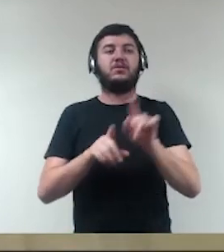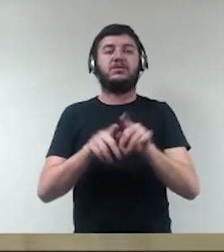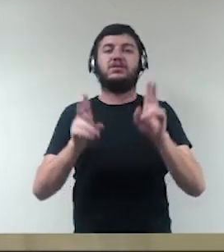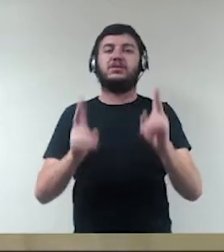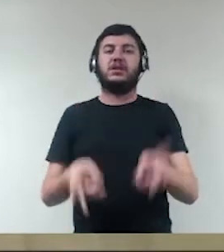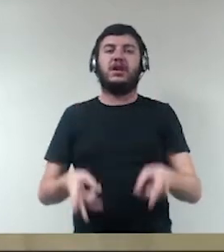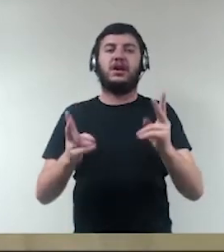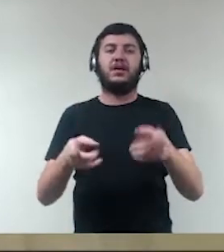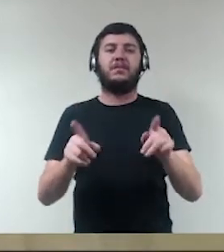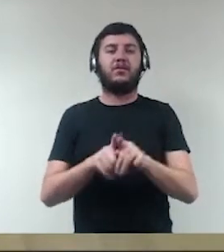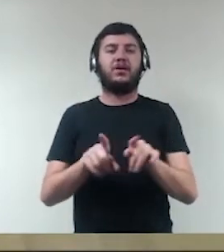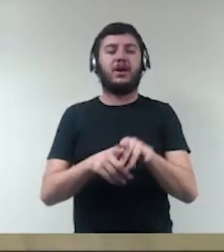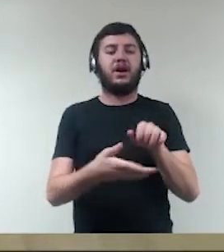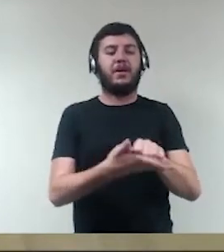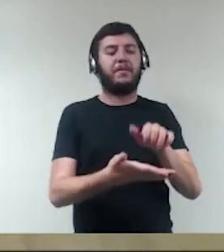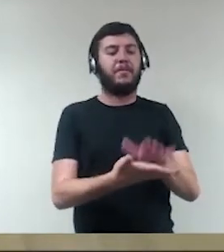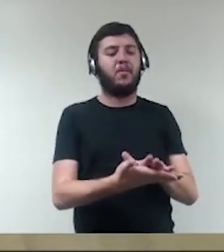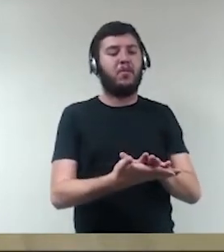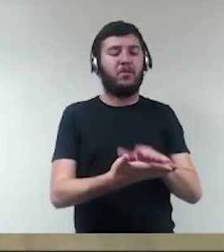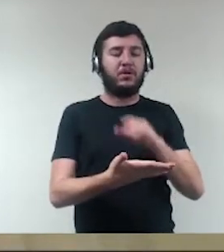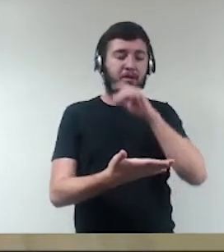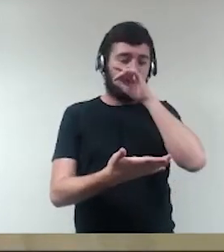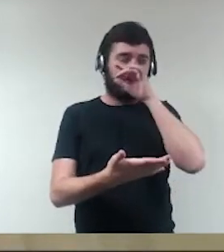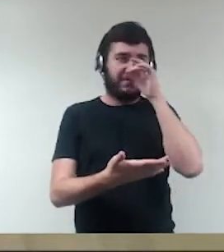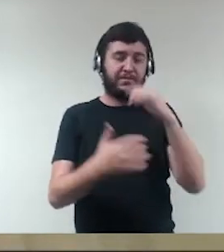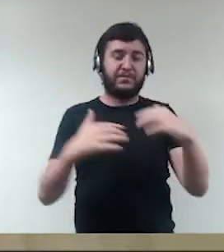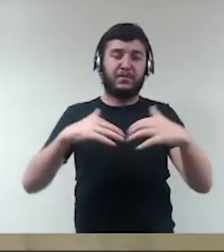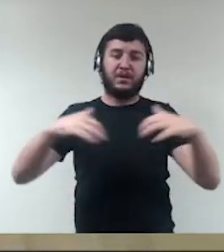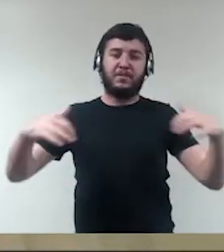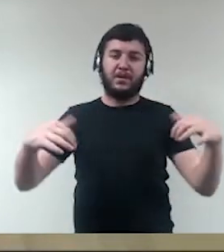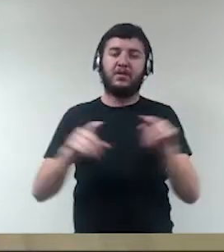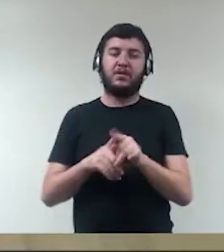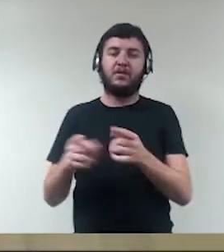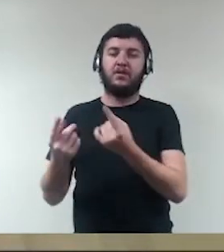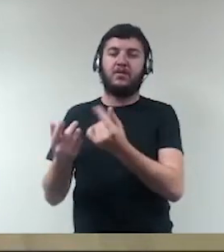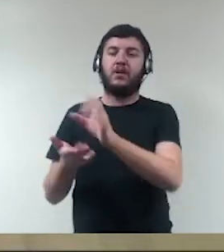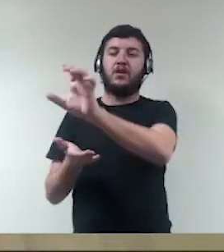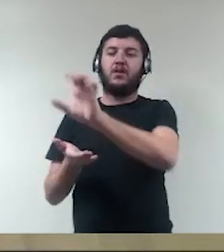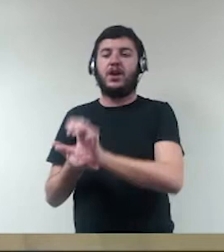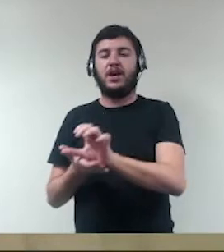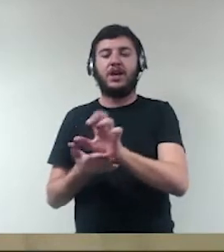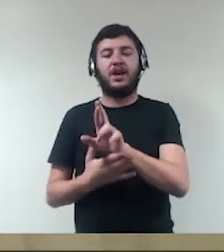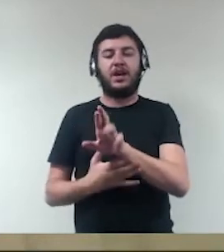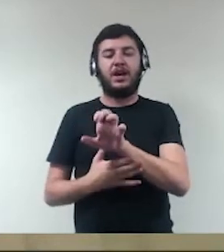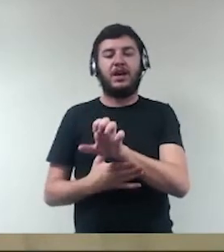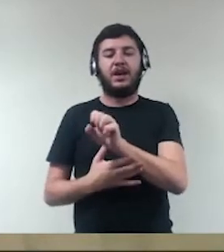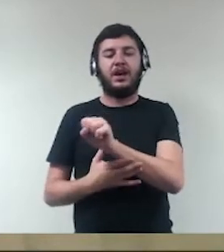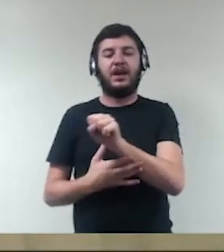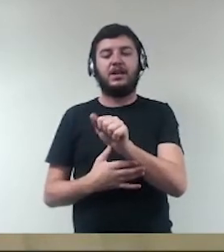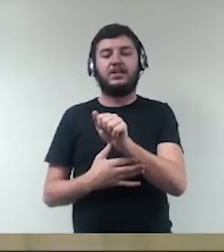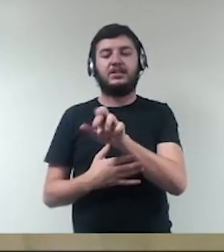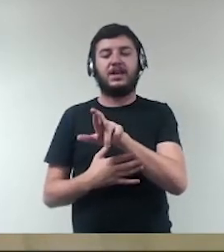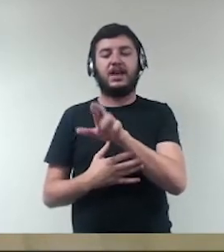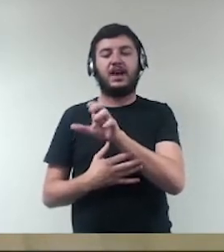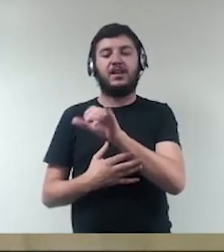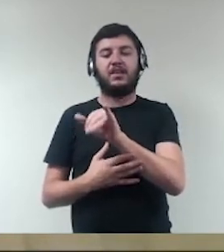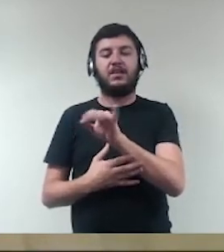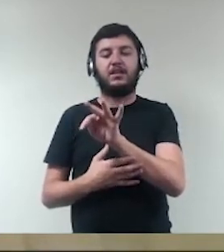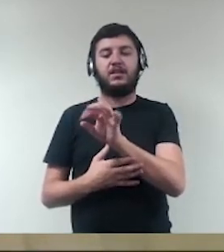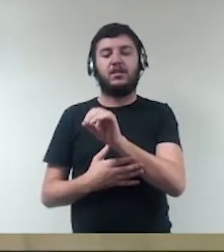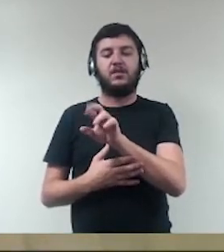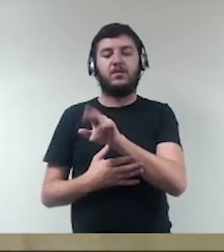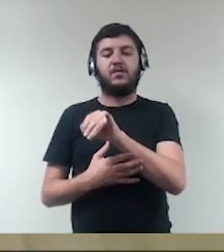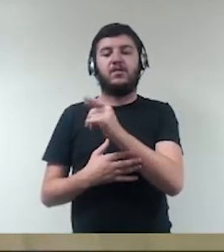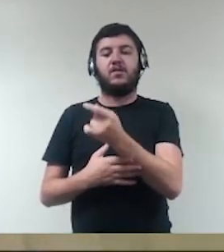da pretensão ressarcitória, né. Então, aí o que o TCU passou a fazer?